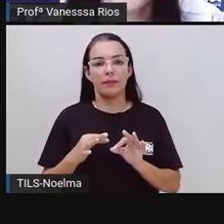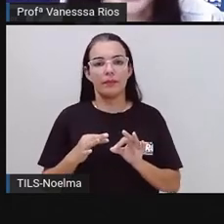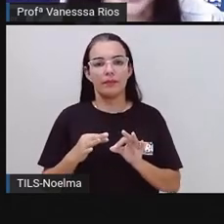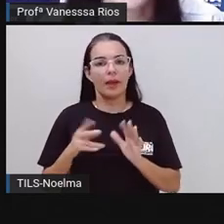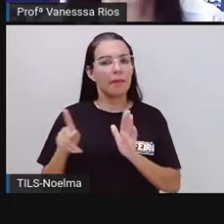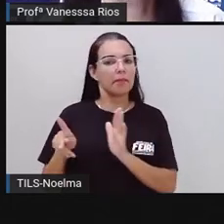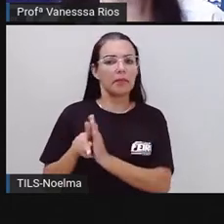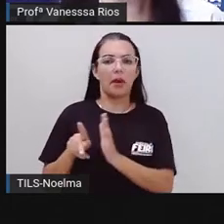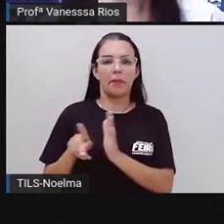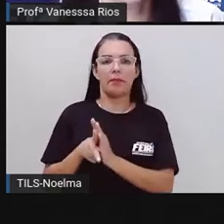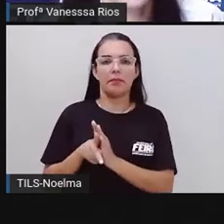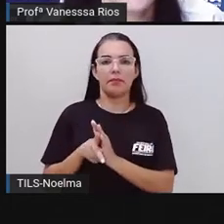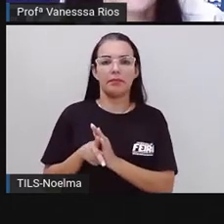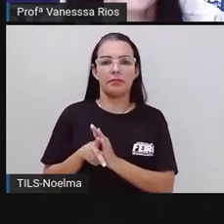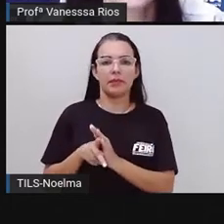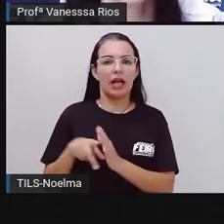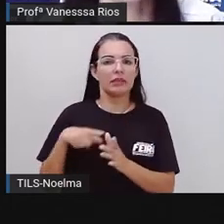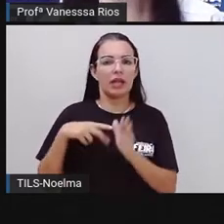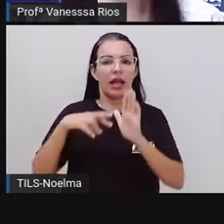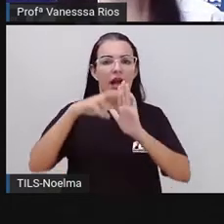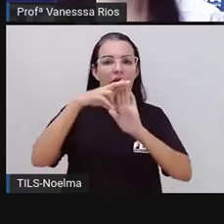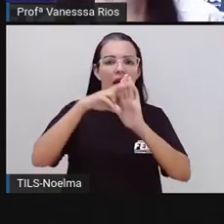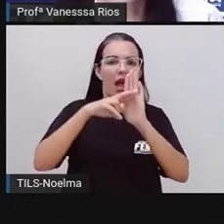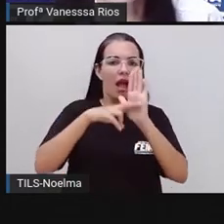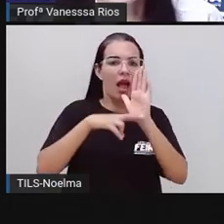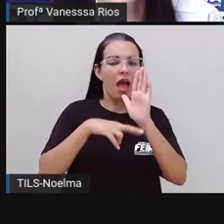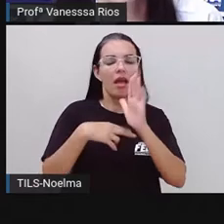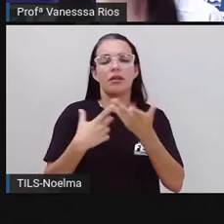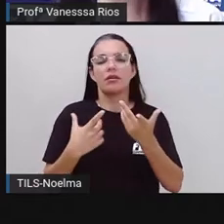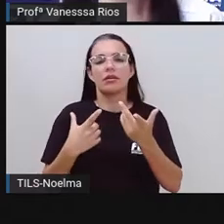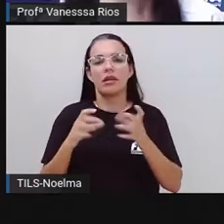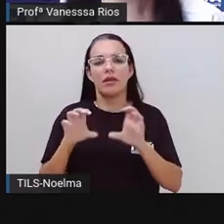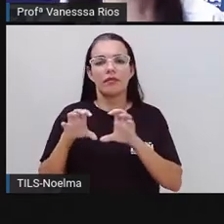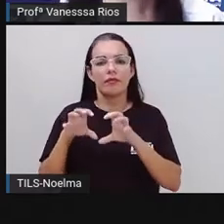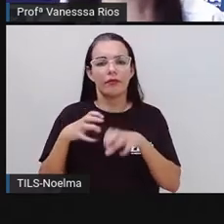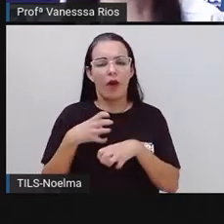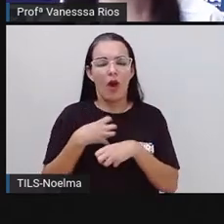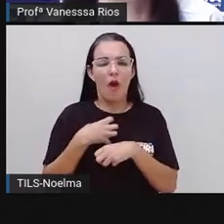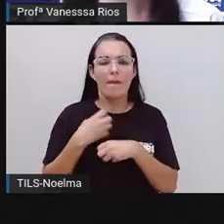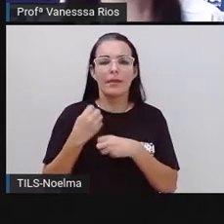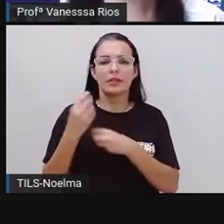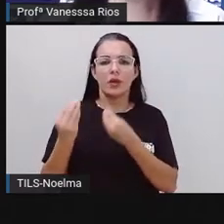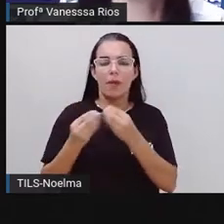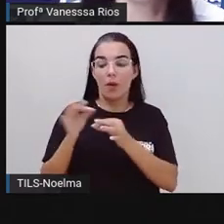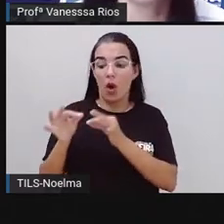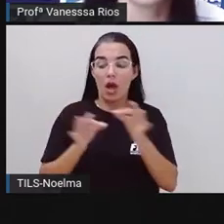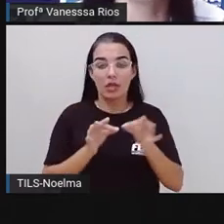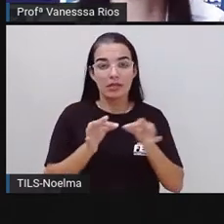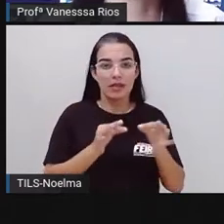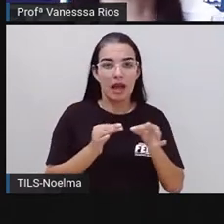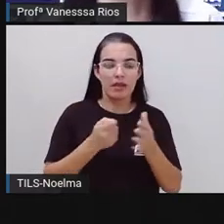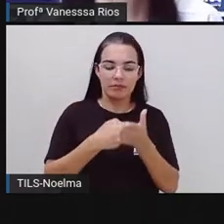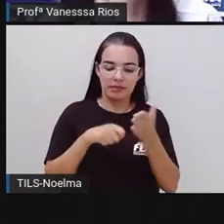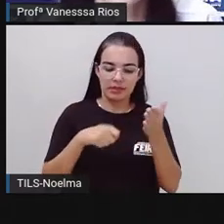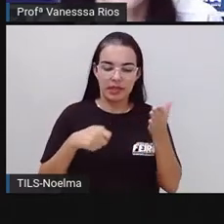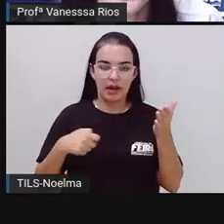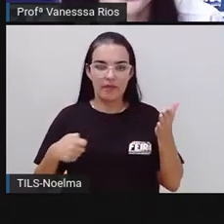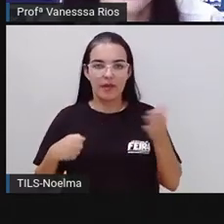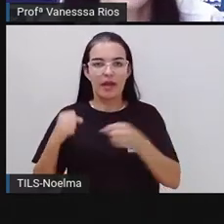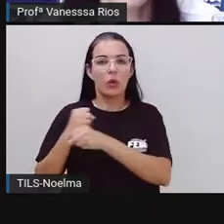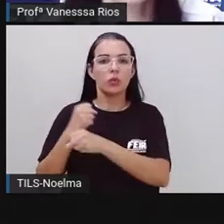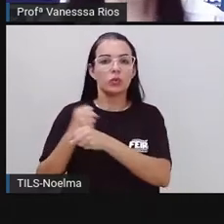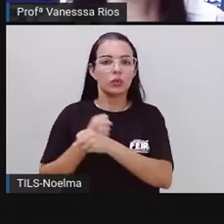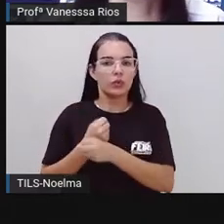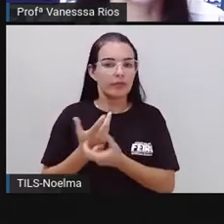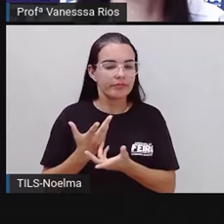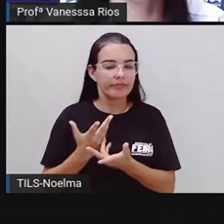própria, com regras, né? Com formas de organizar, de escrever, de construir,